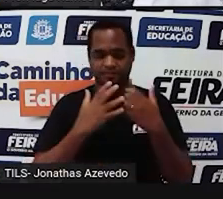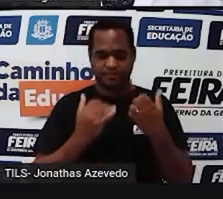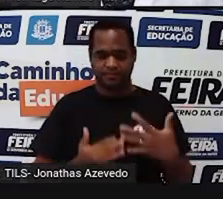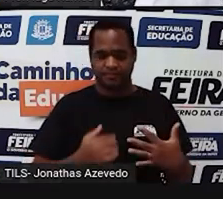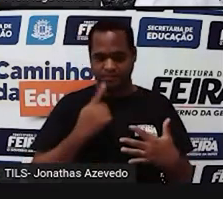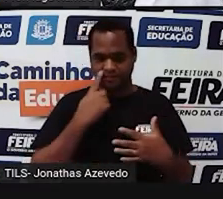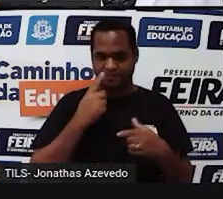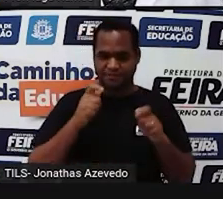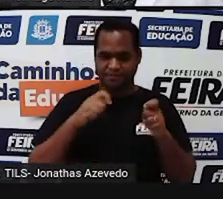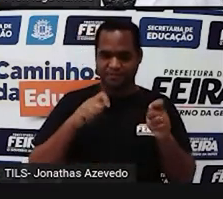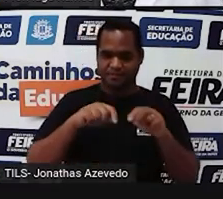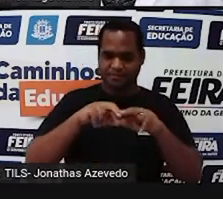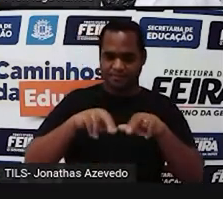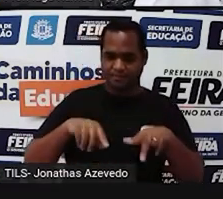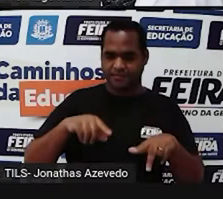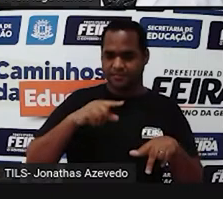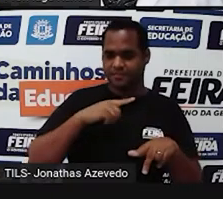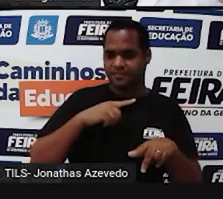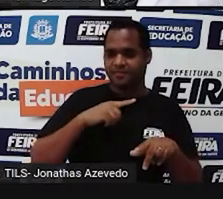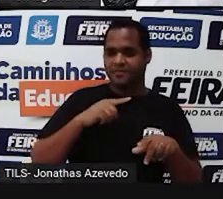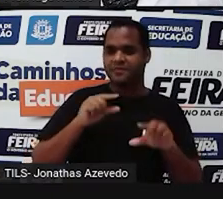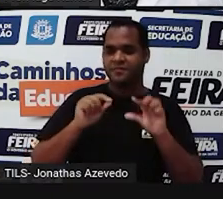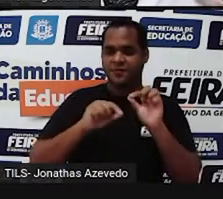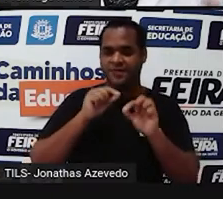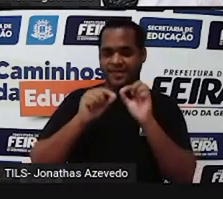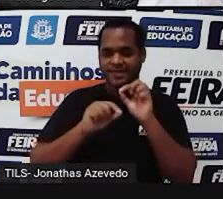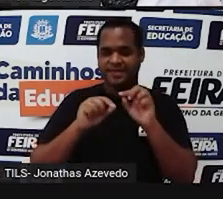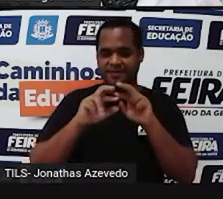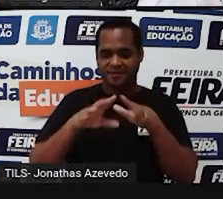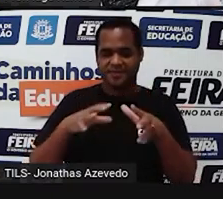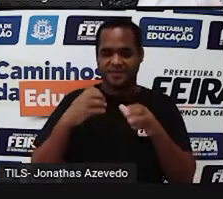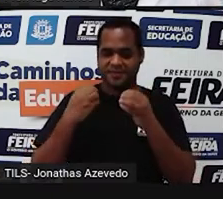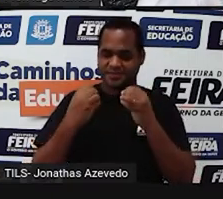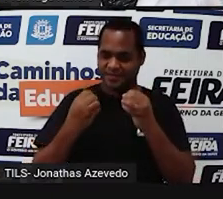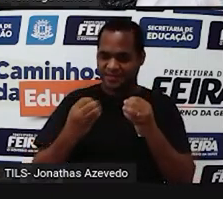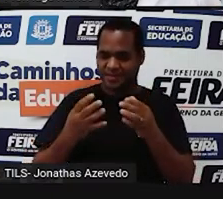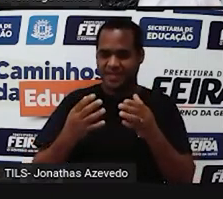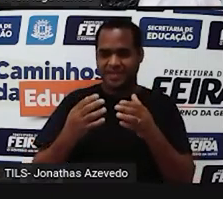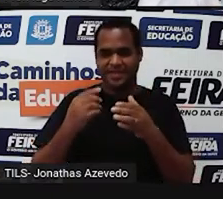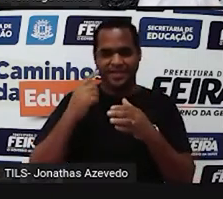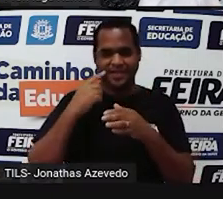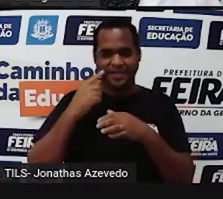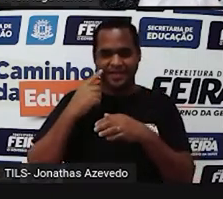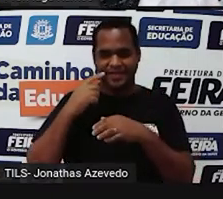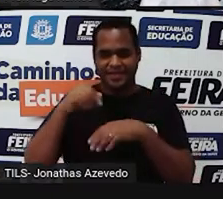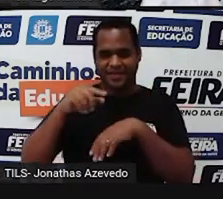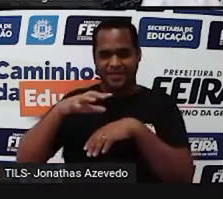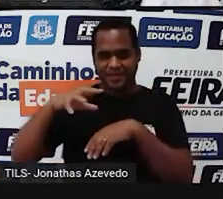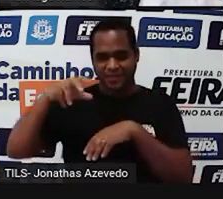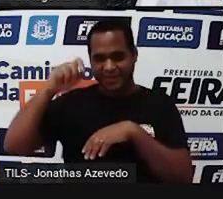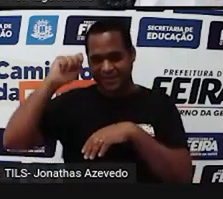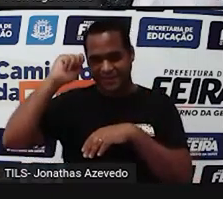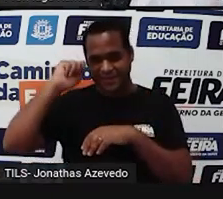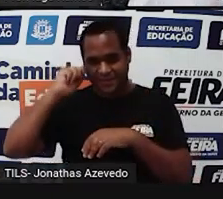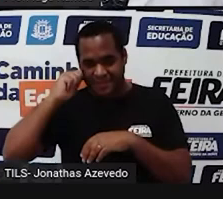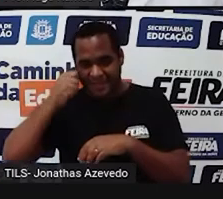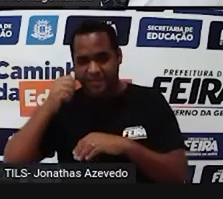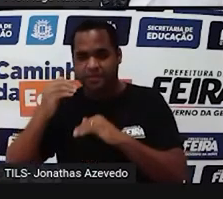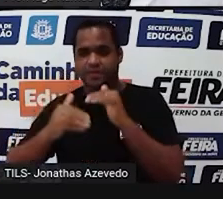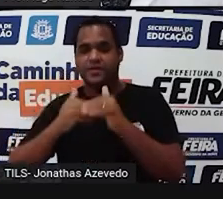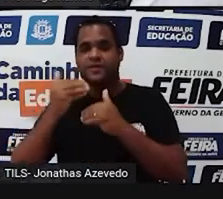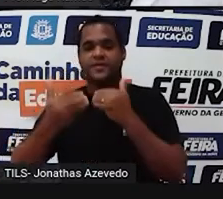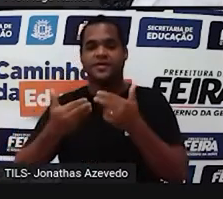contribuição do continente africano no desenvolver da matemática. Dentre